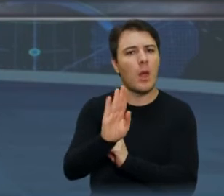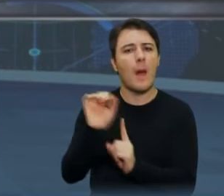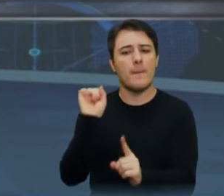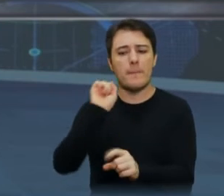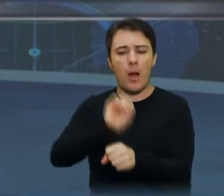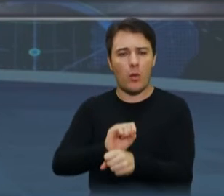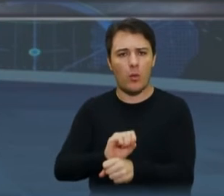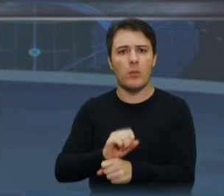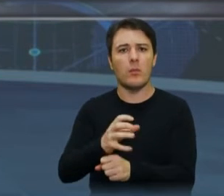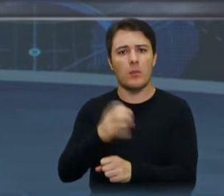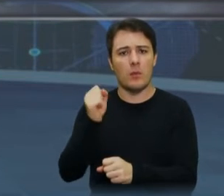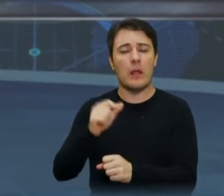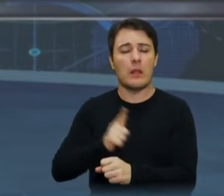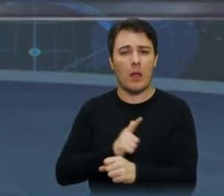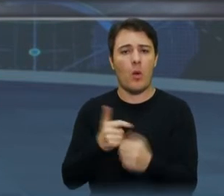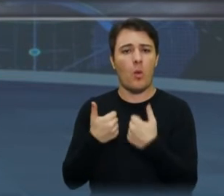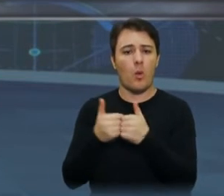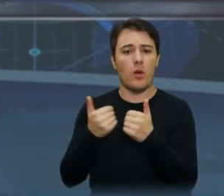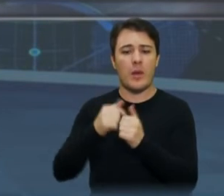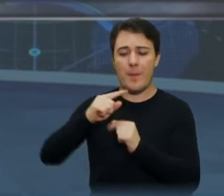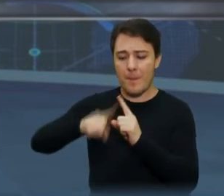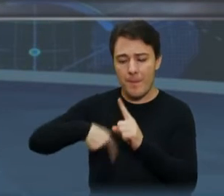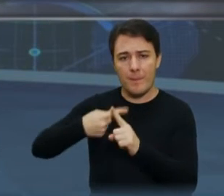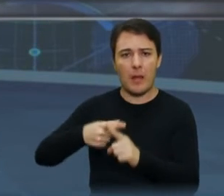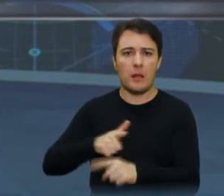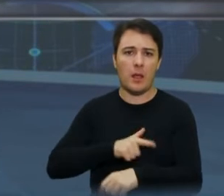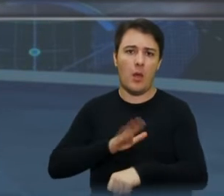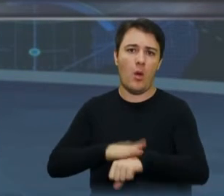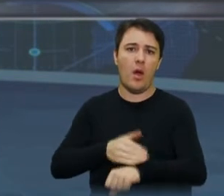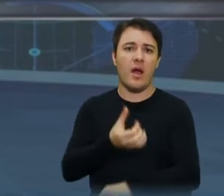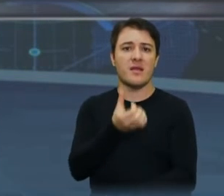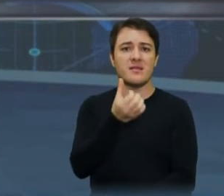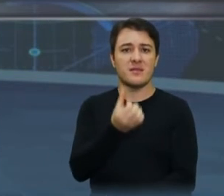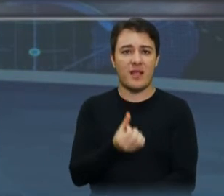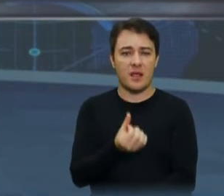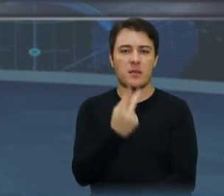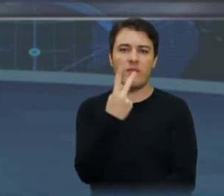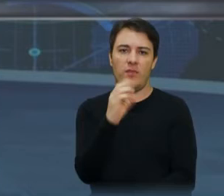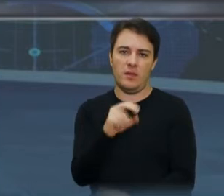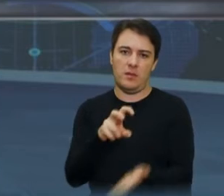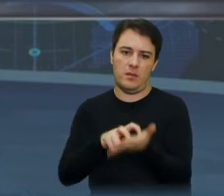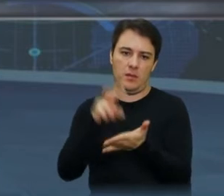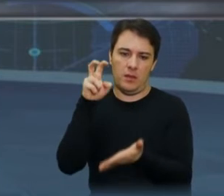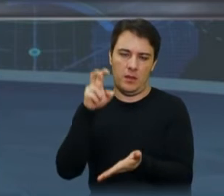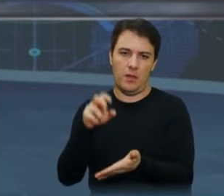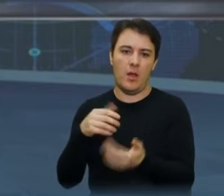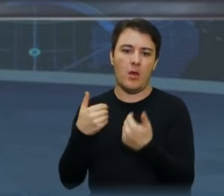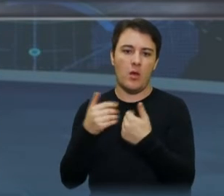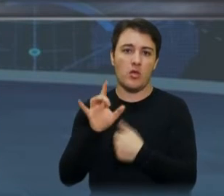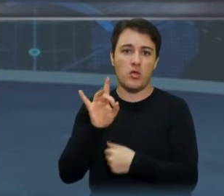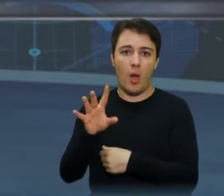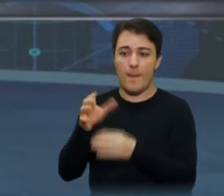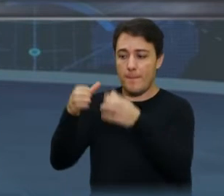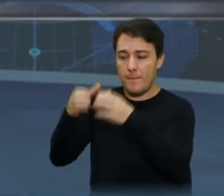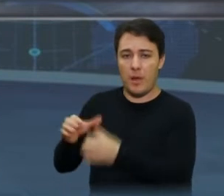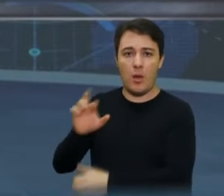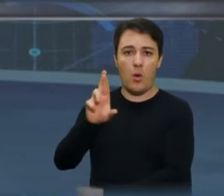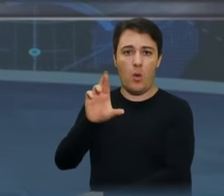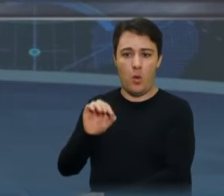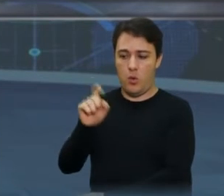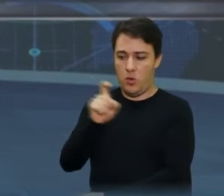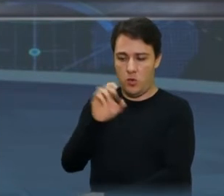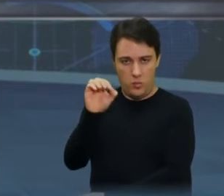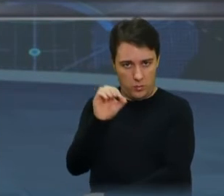Um ônibus extra foi colocado às 6h20 para fazer apenas o Roxo e